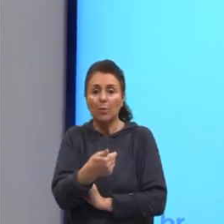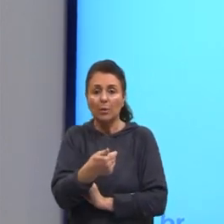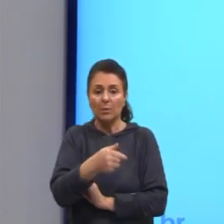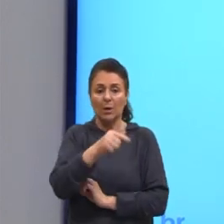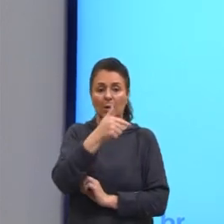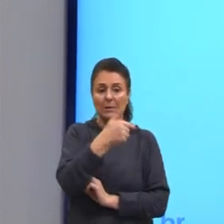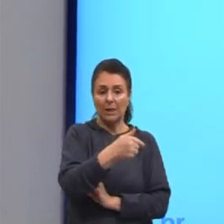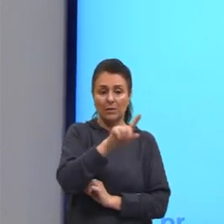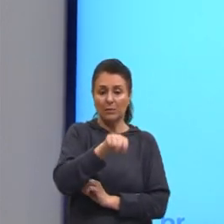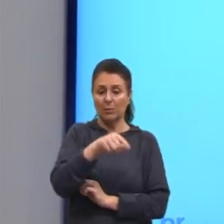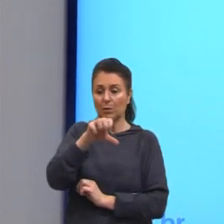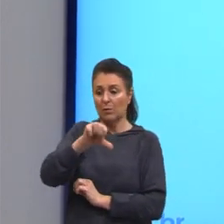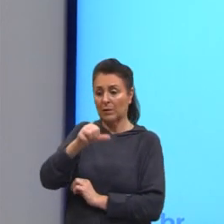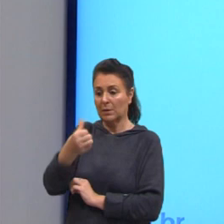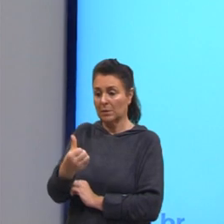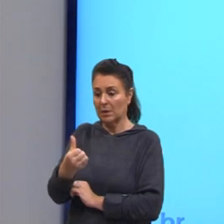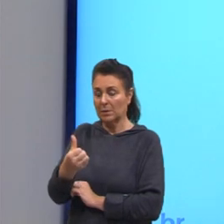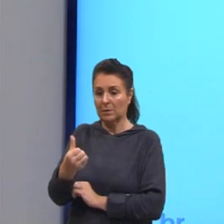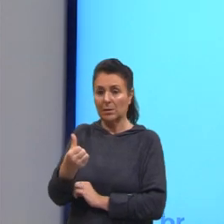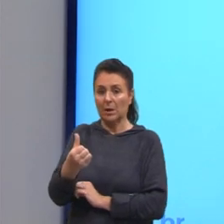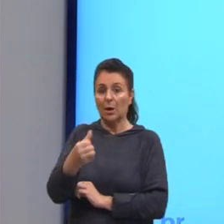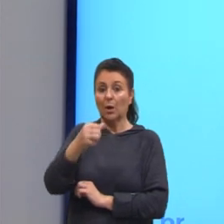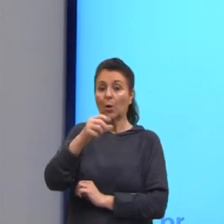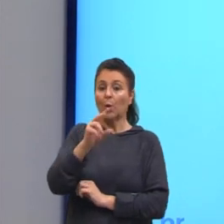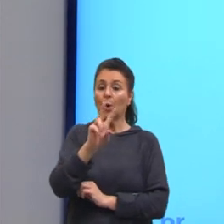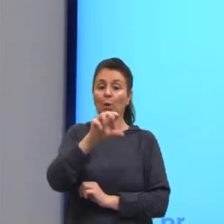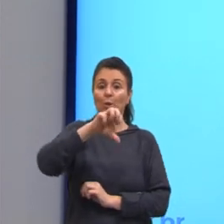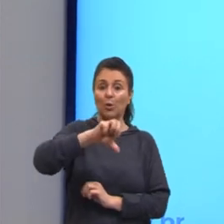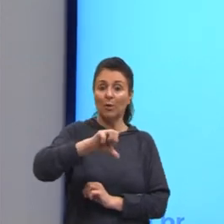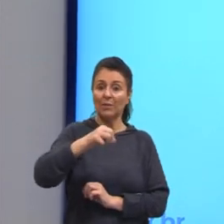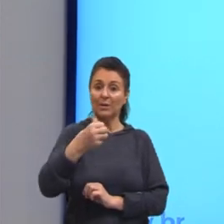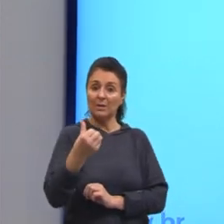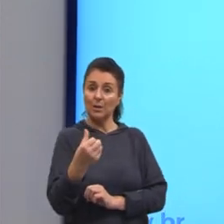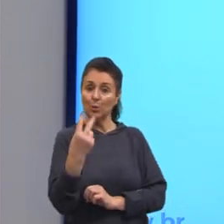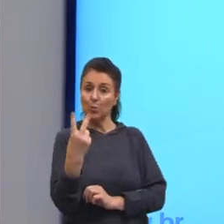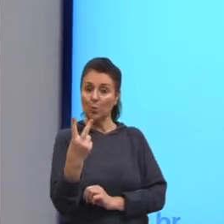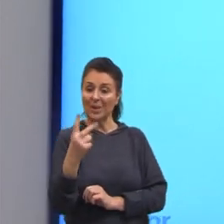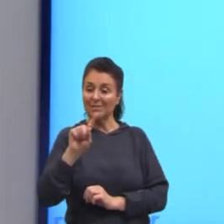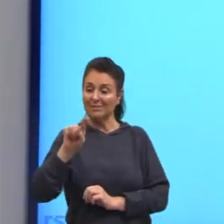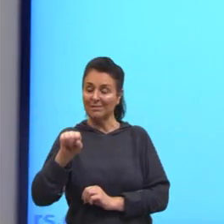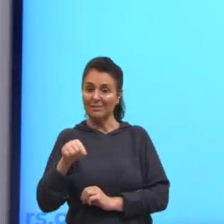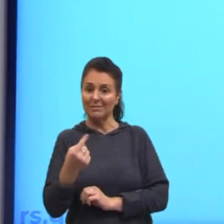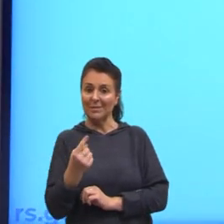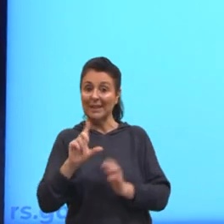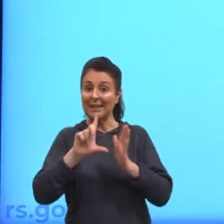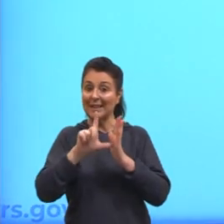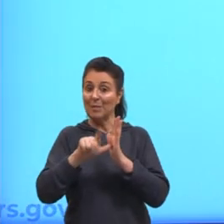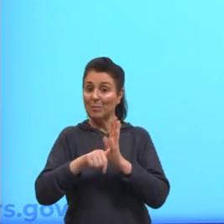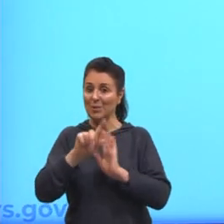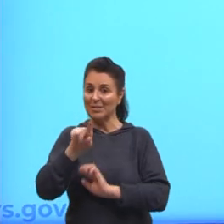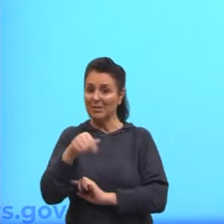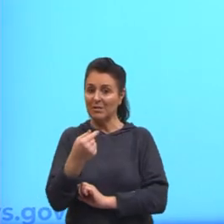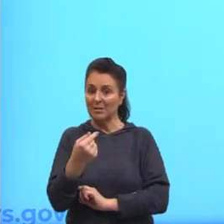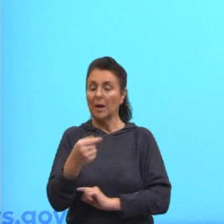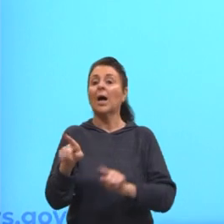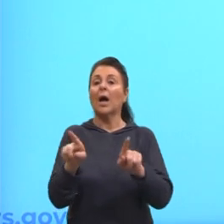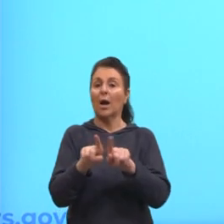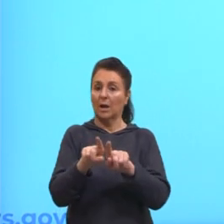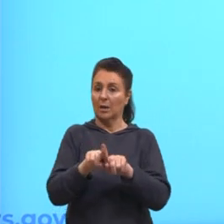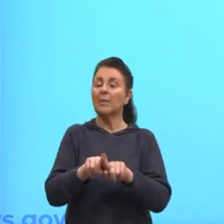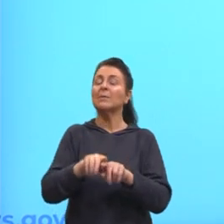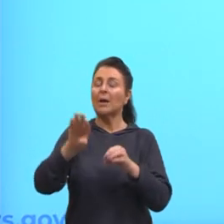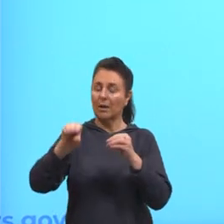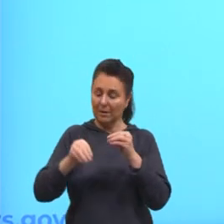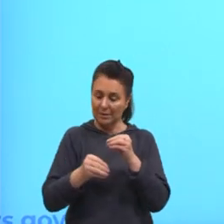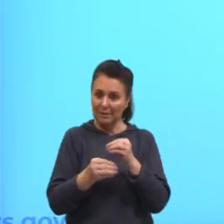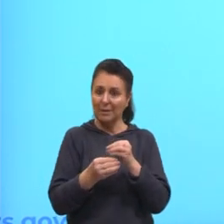,96, tínhamos duas casas decimais. Então, lá no resultado final, adicionamos duas casas decimais